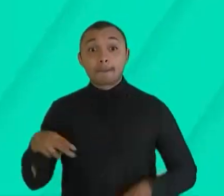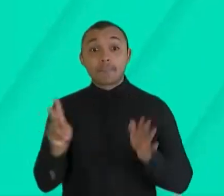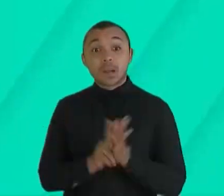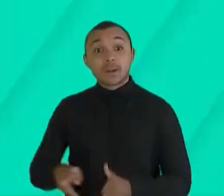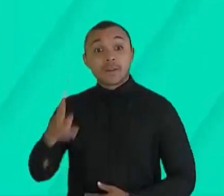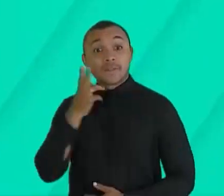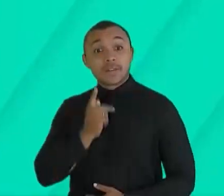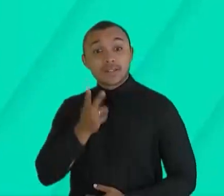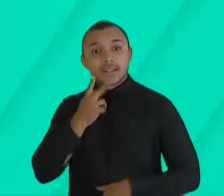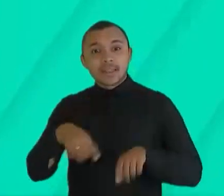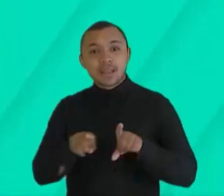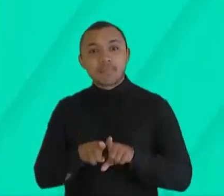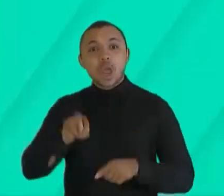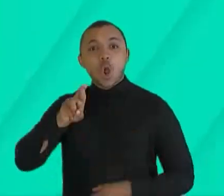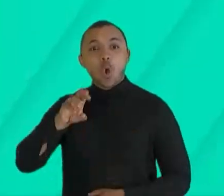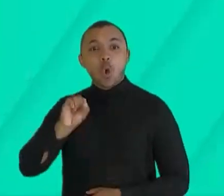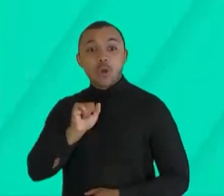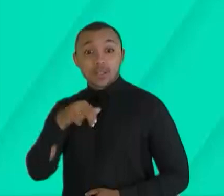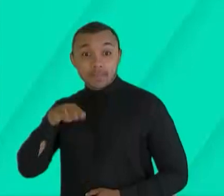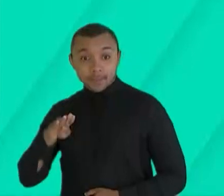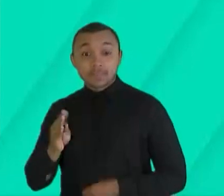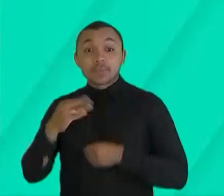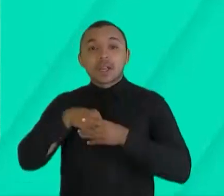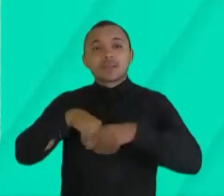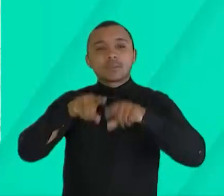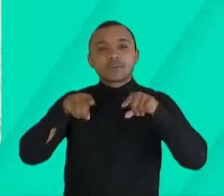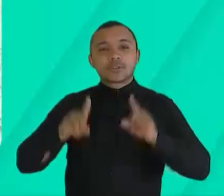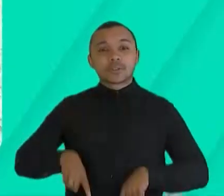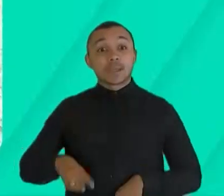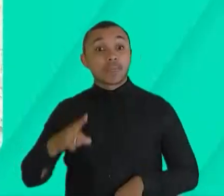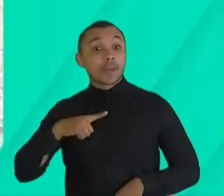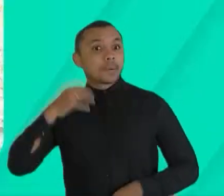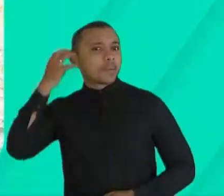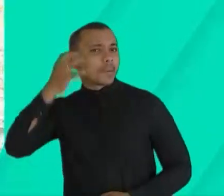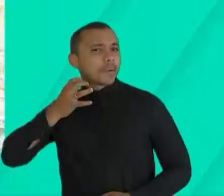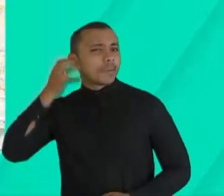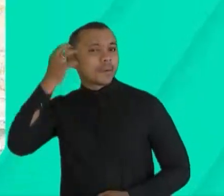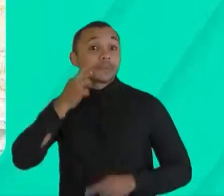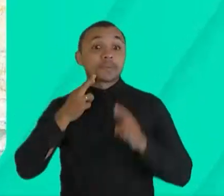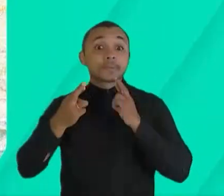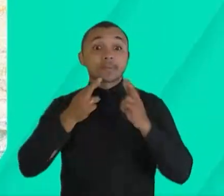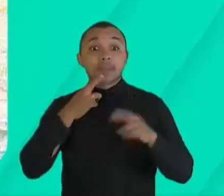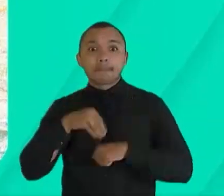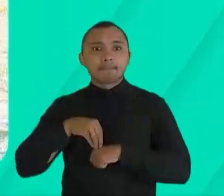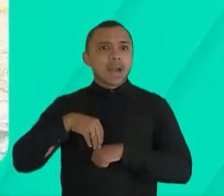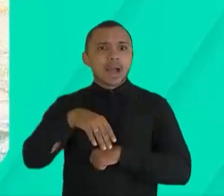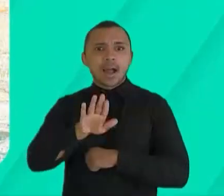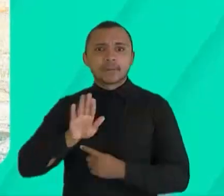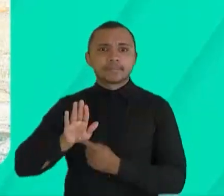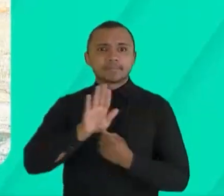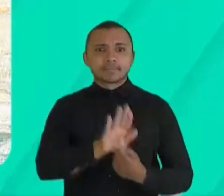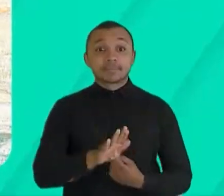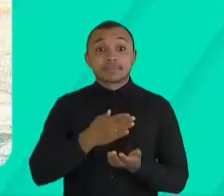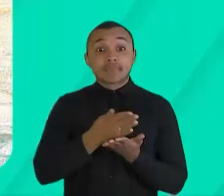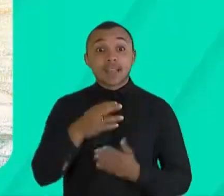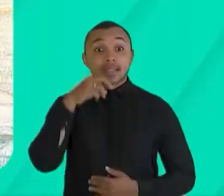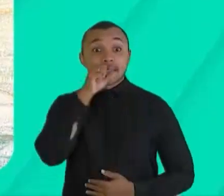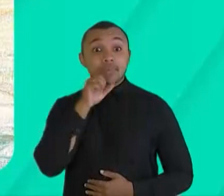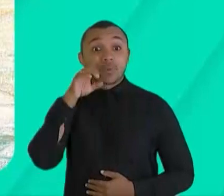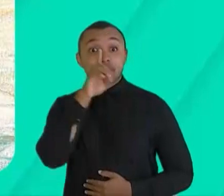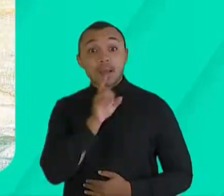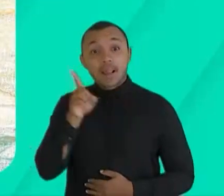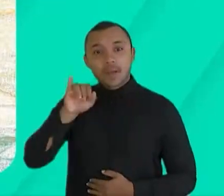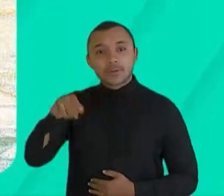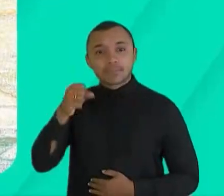cineasta Rosenberg Cariri. O projeto conta com álbum musical e documentário que serão lançados neste fim de semana em Juazeiro do